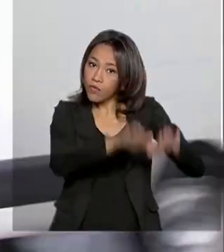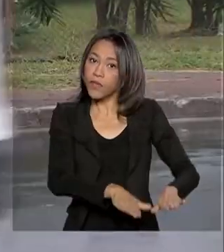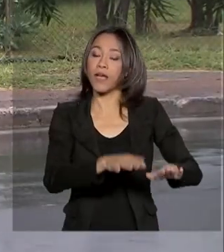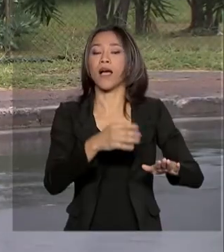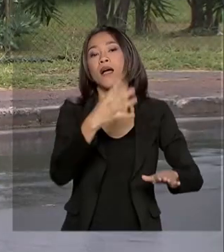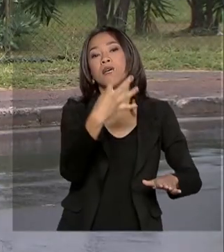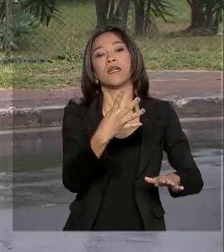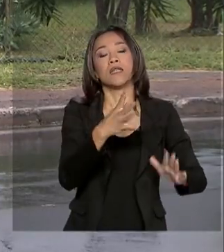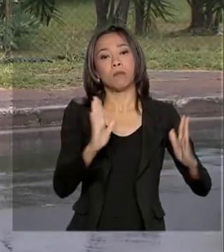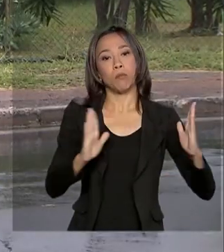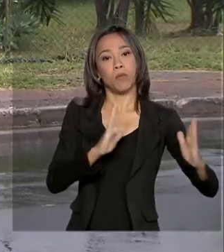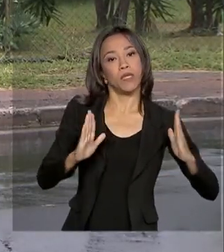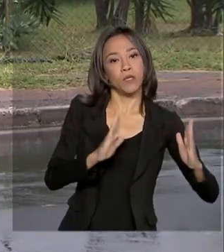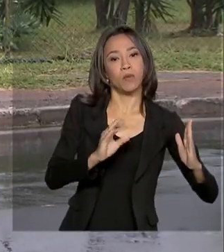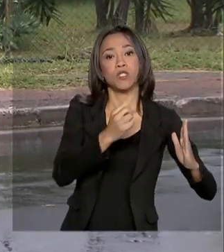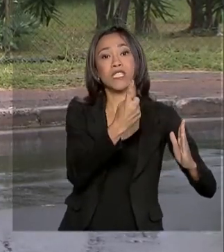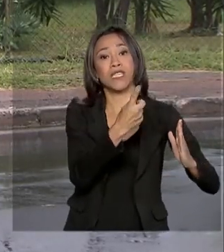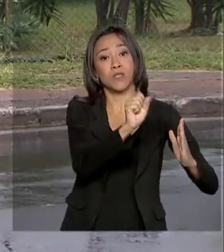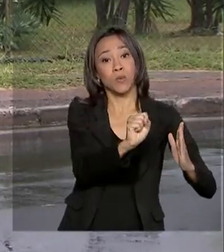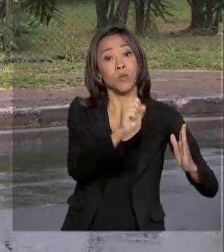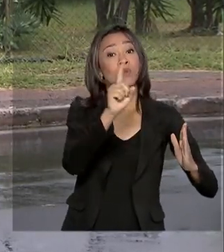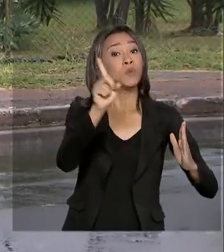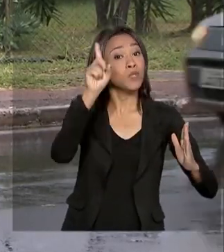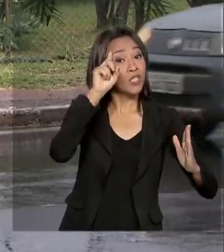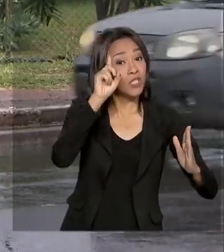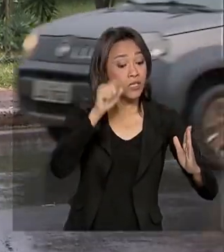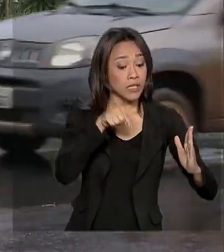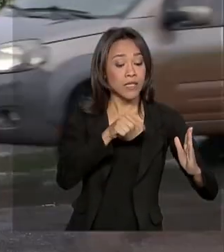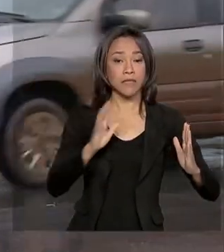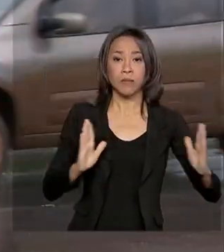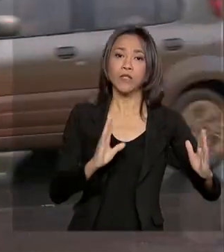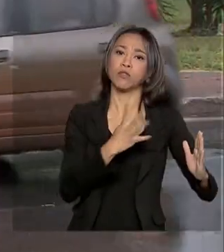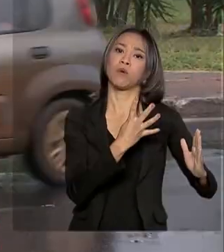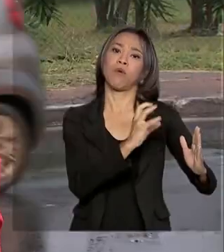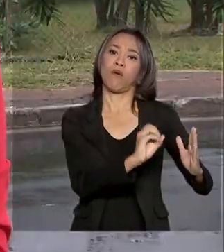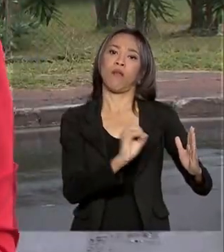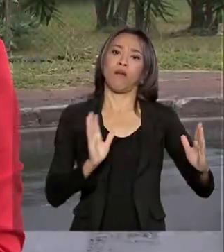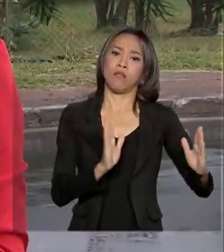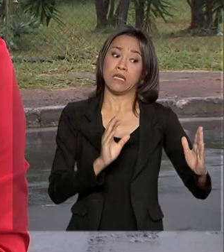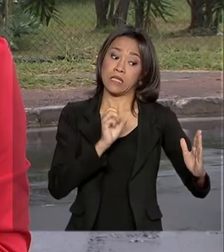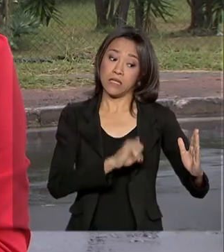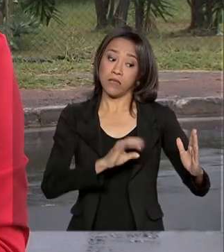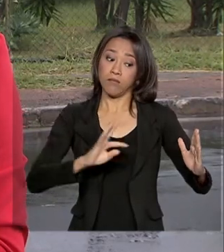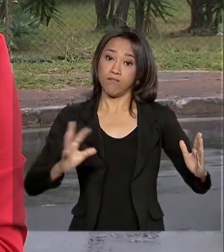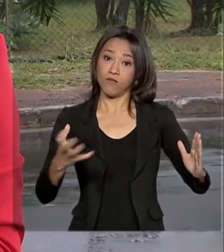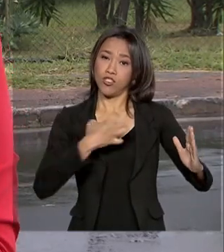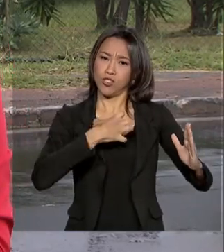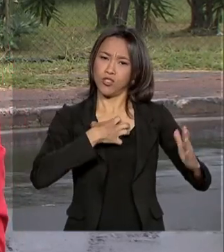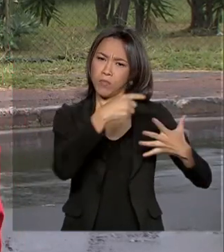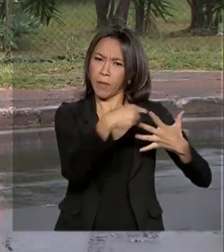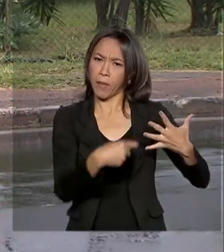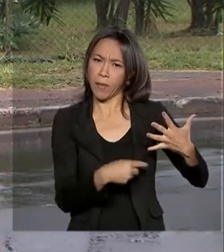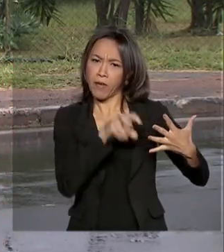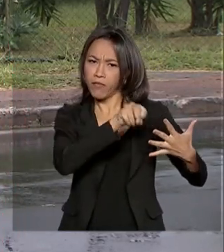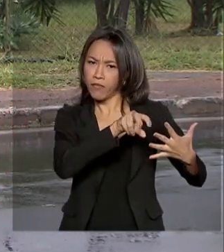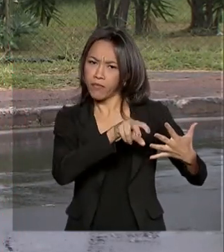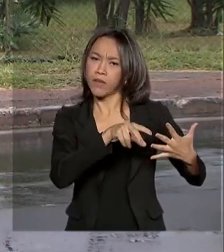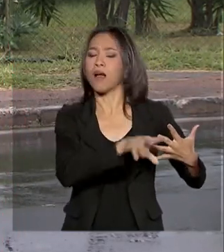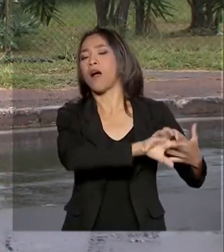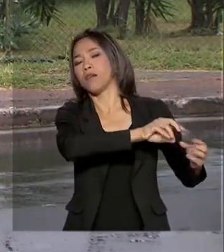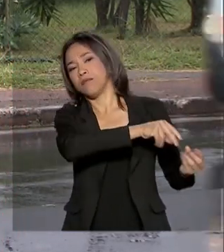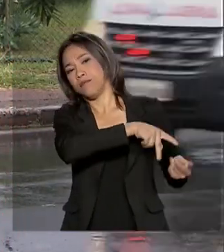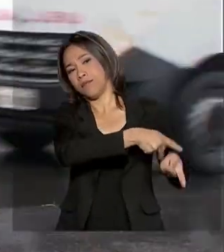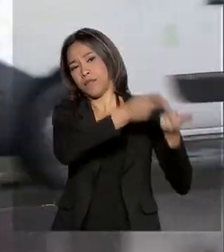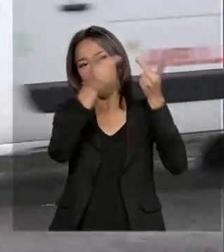18 dias. Caso algum deles apresente sintomas do coronavírus, será trazido para cá, o Hospital das Forças Armadas,